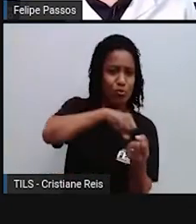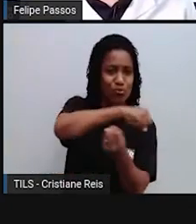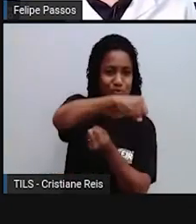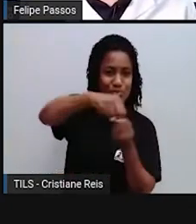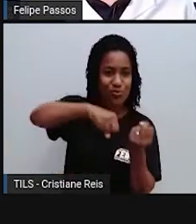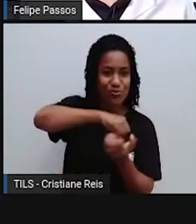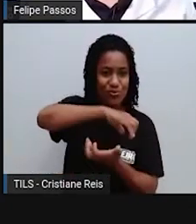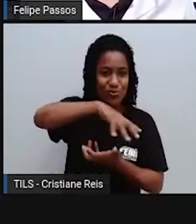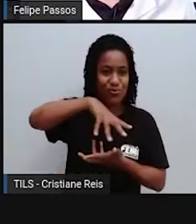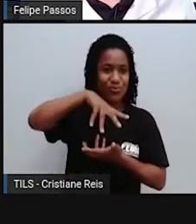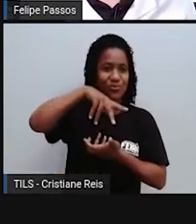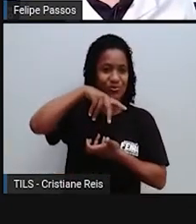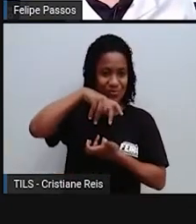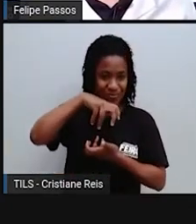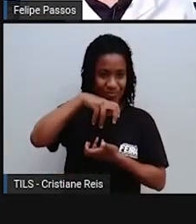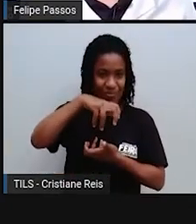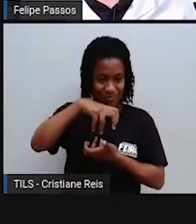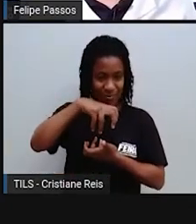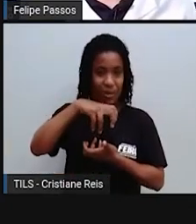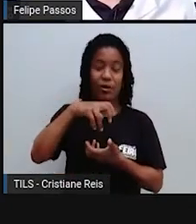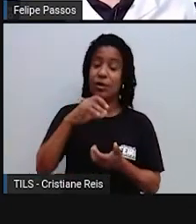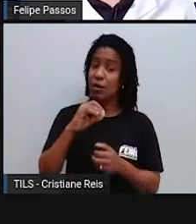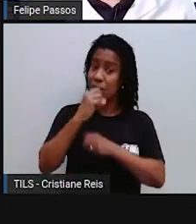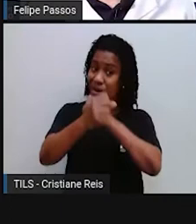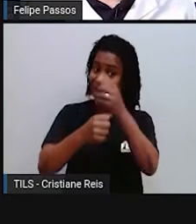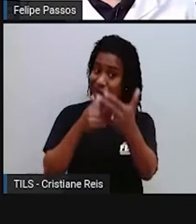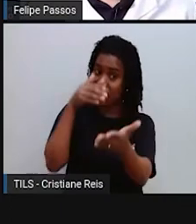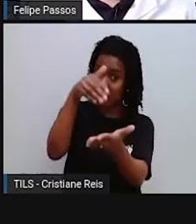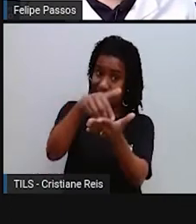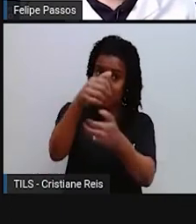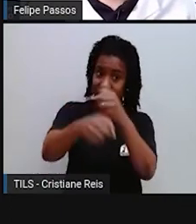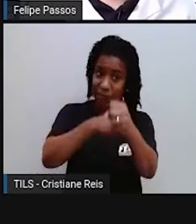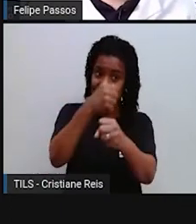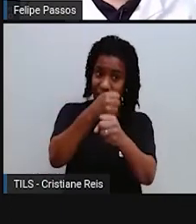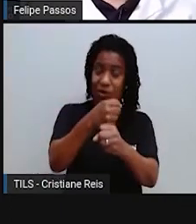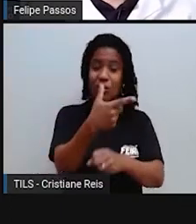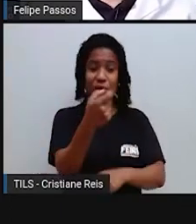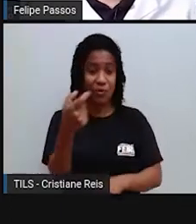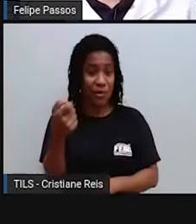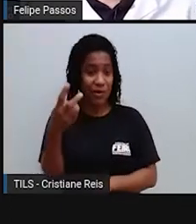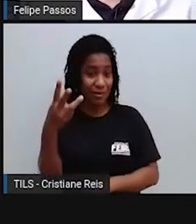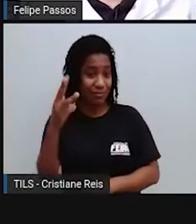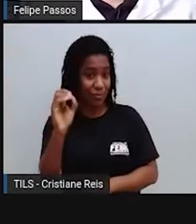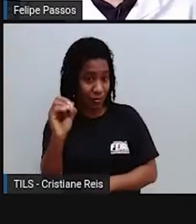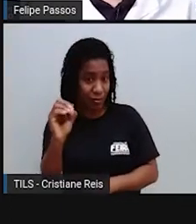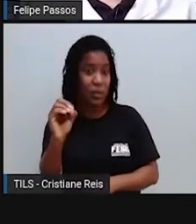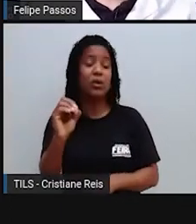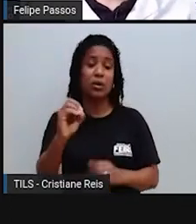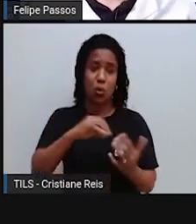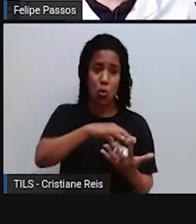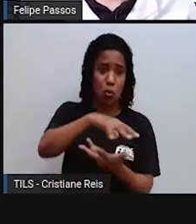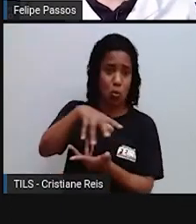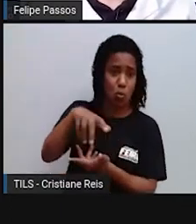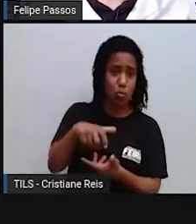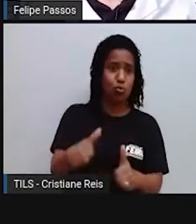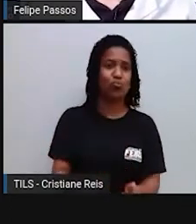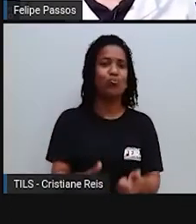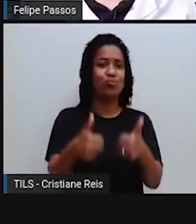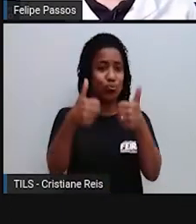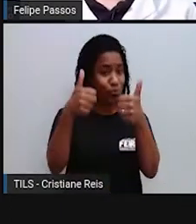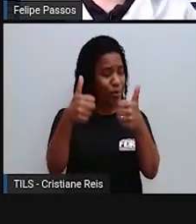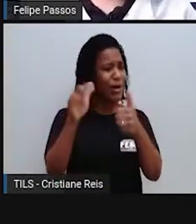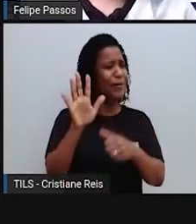teoricamente esses objetivos vão ser cumpridos até o ano de 2030. Será que a gente vai conseguir? Será que os governantes ao redor do mundo,